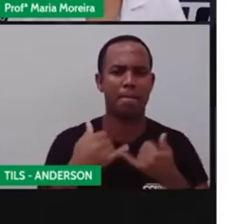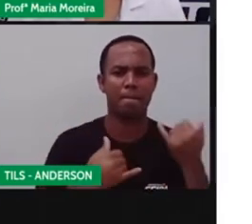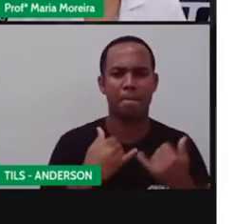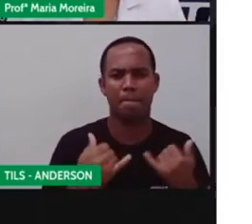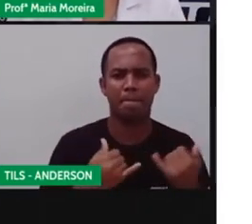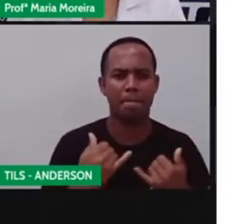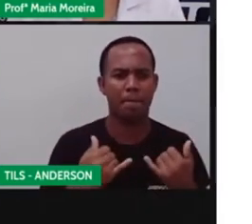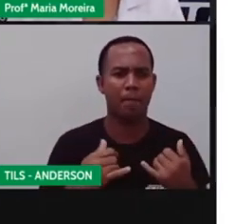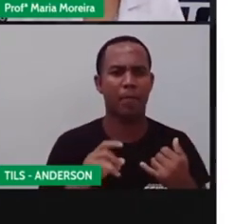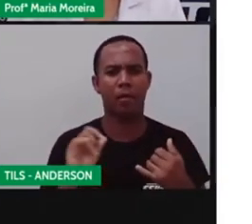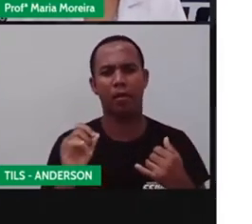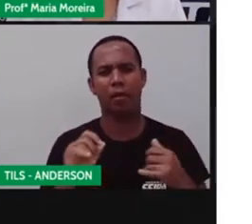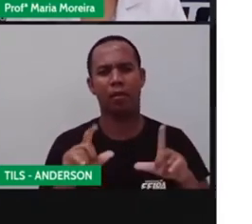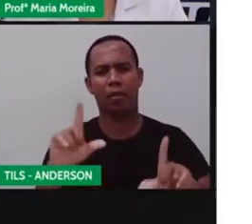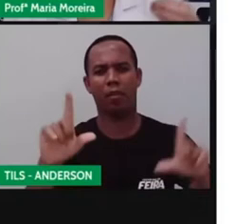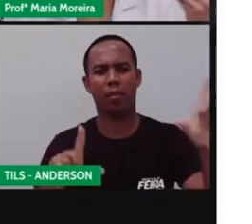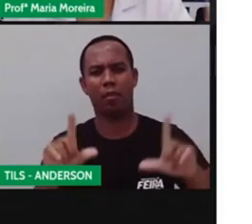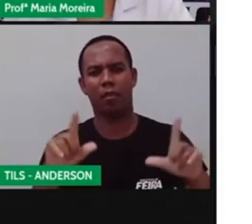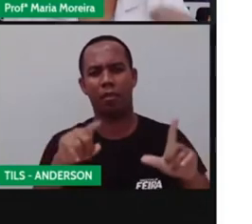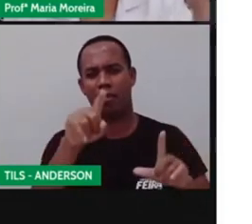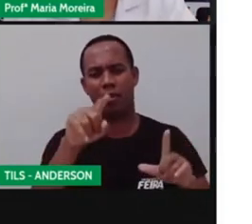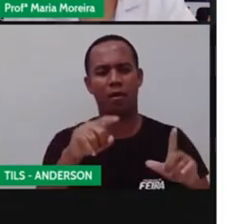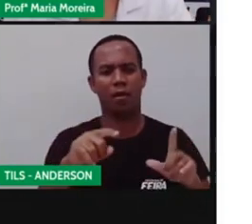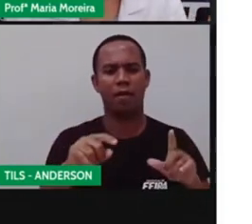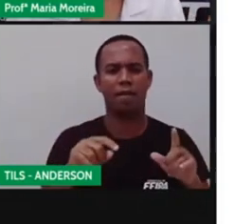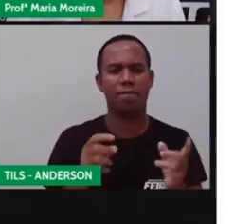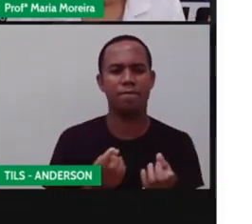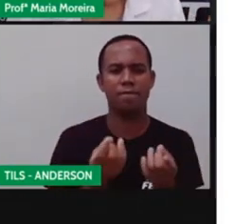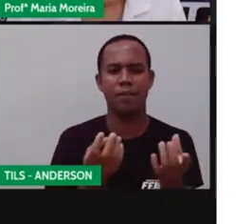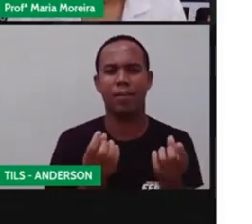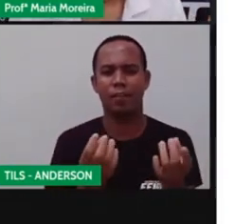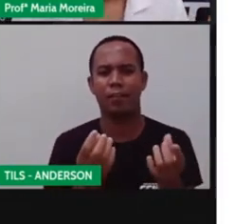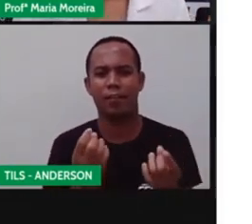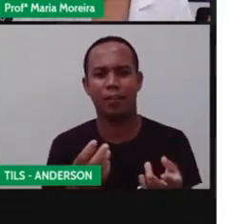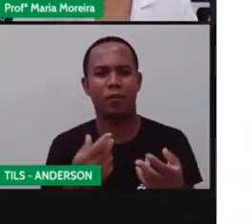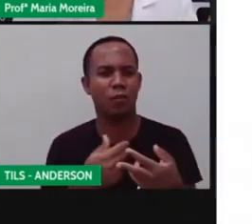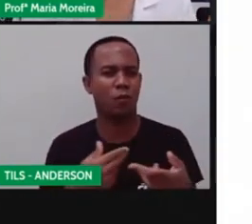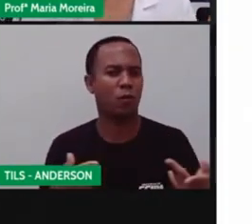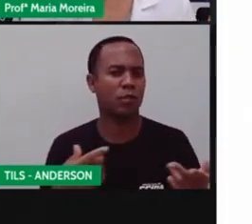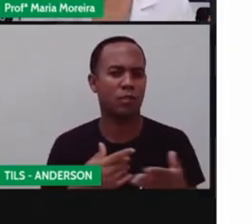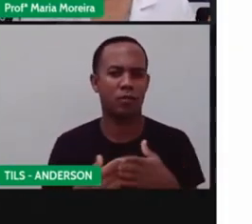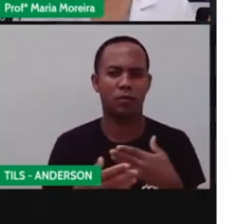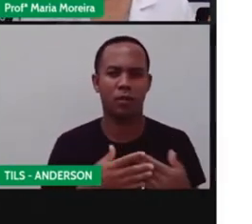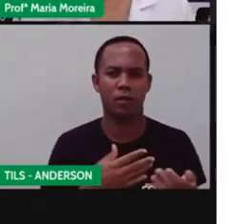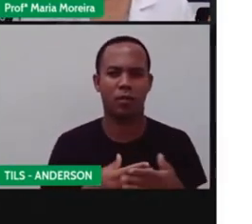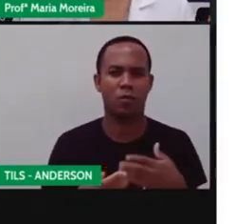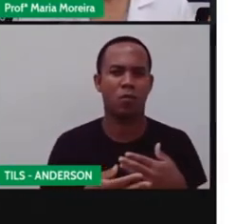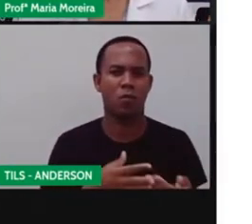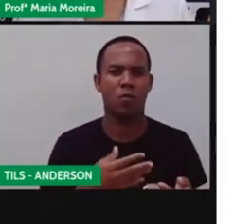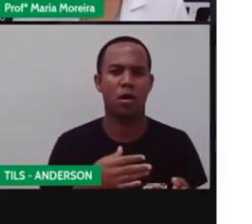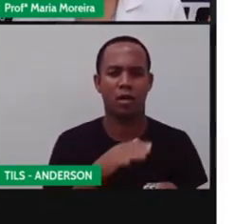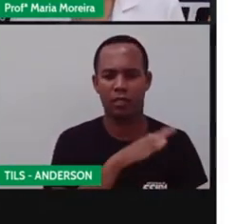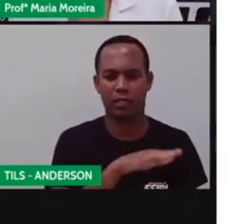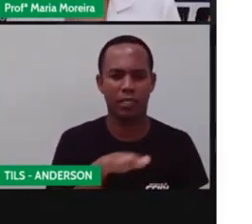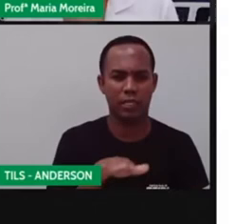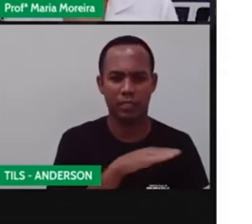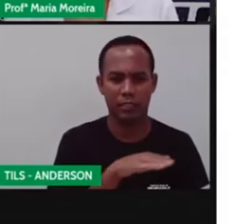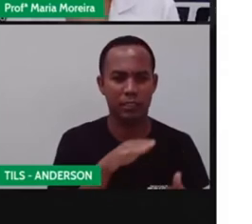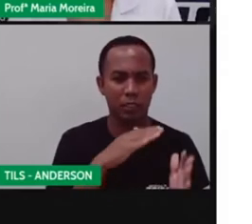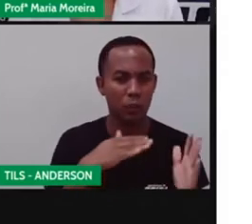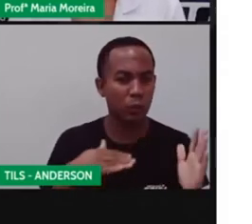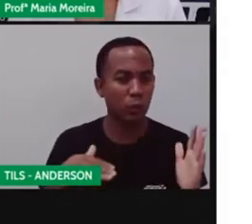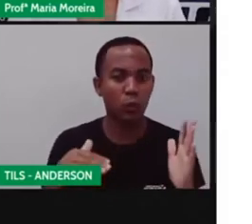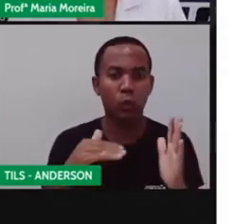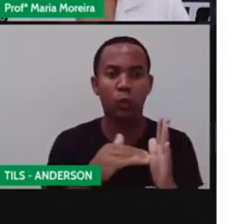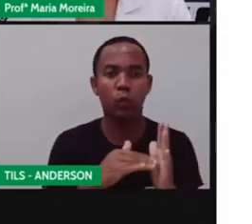o quê? A propaganda, para você vender ou divulgar alguma coisa. E a publicidade infantil é todo esforço